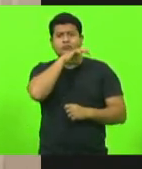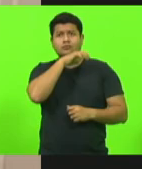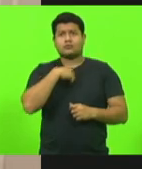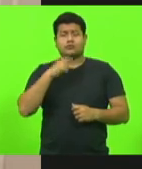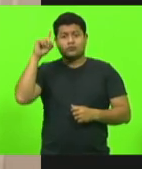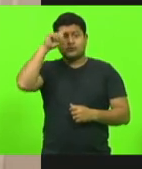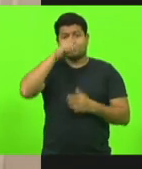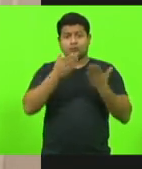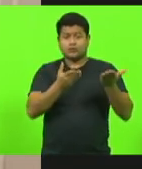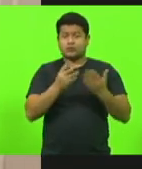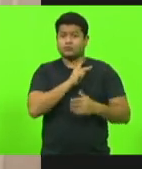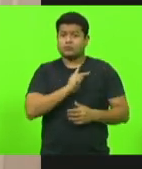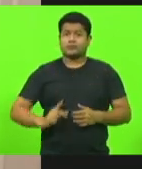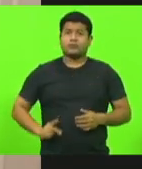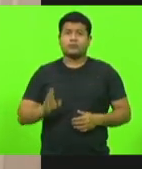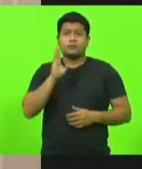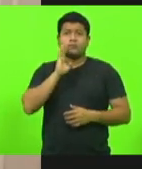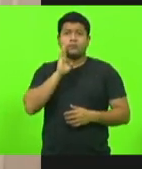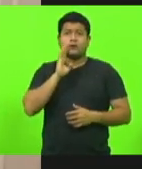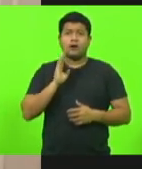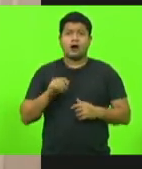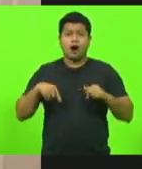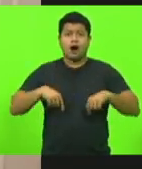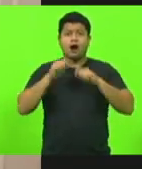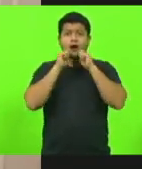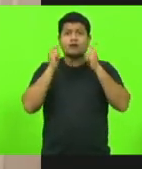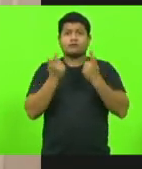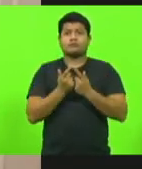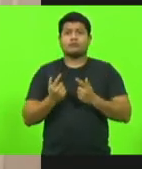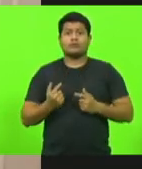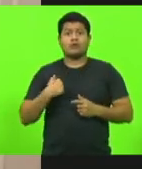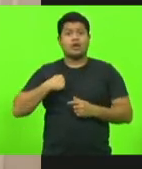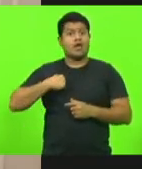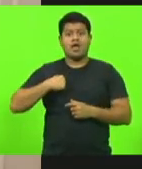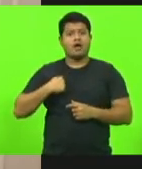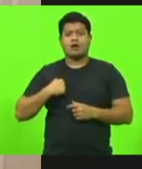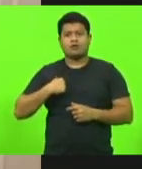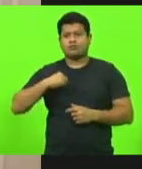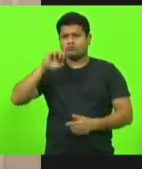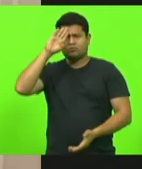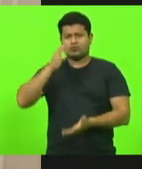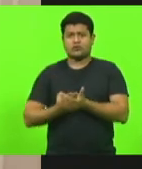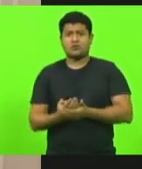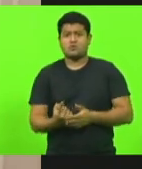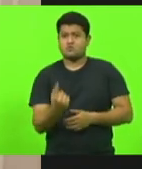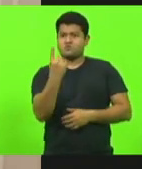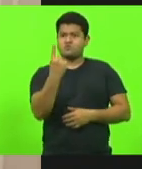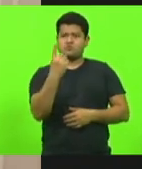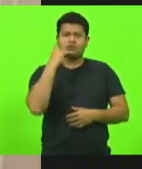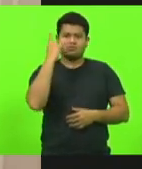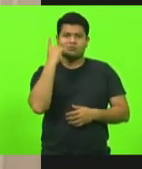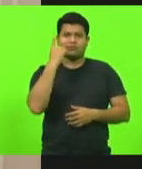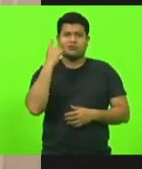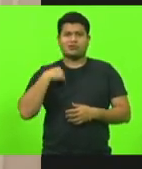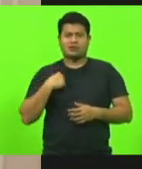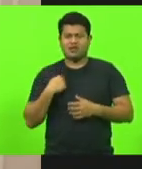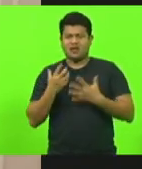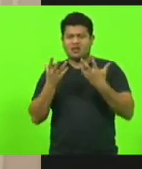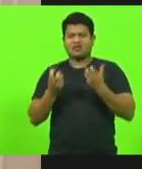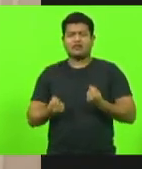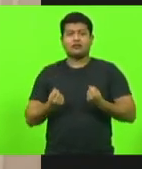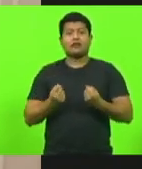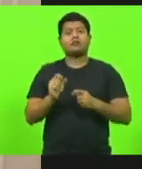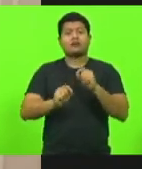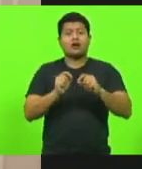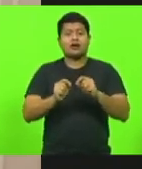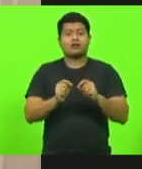Belando também falou, a casa aí, eu não acredito que tenha um deputado, um deputado que seja a favor de maus-tratos